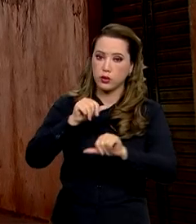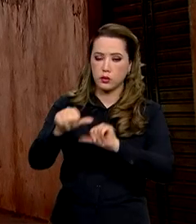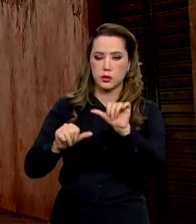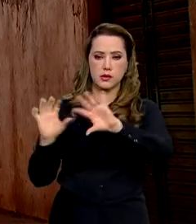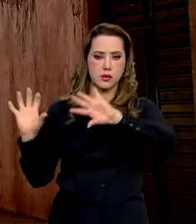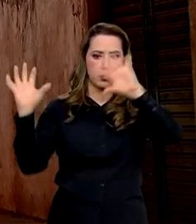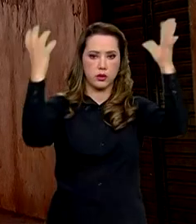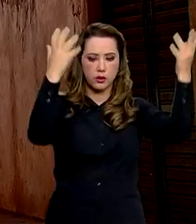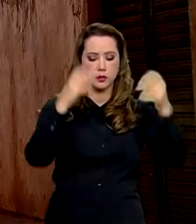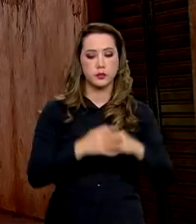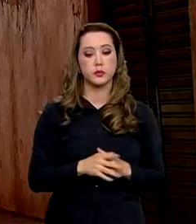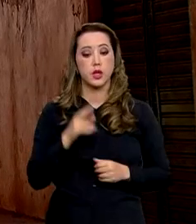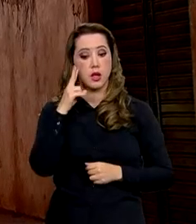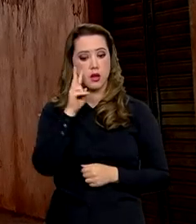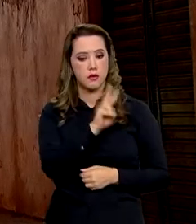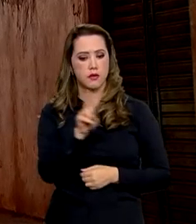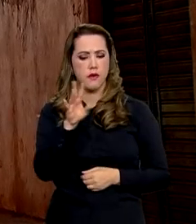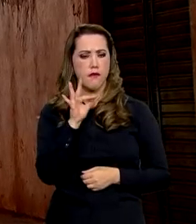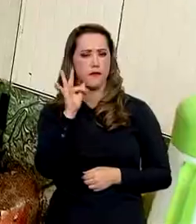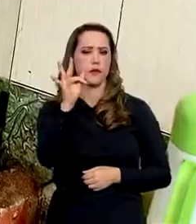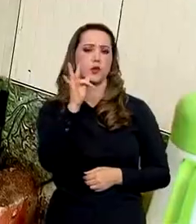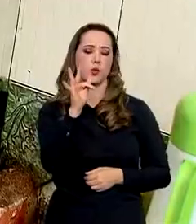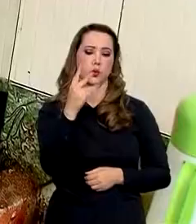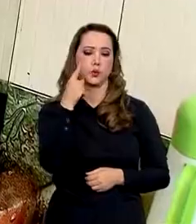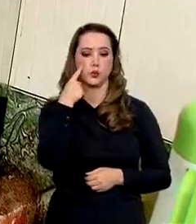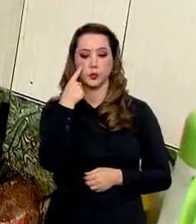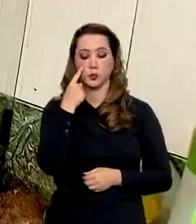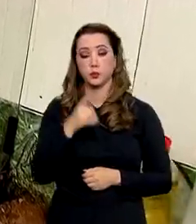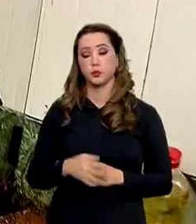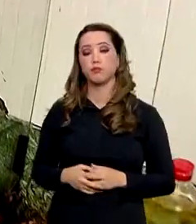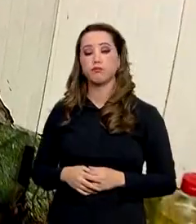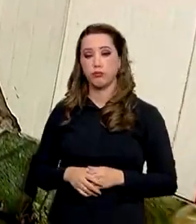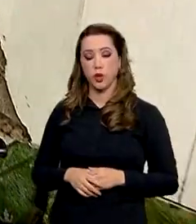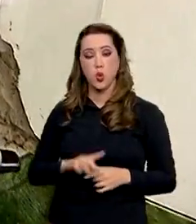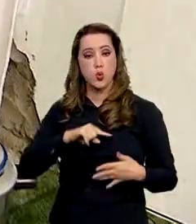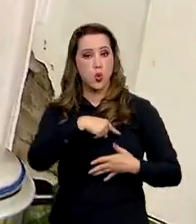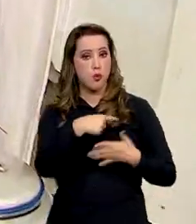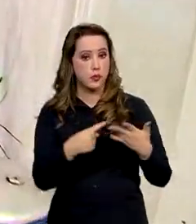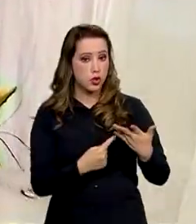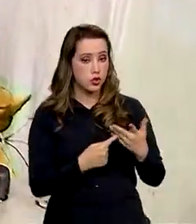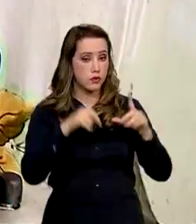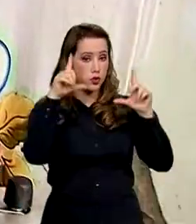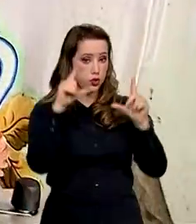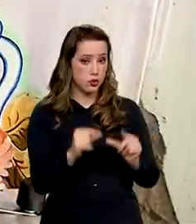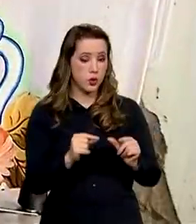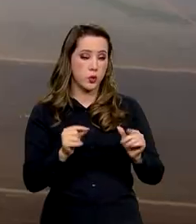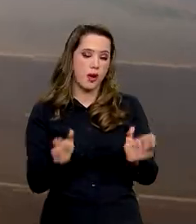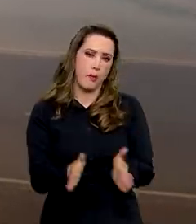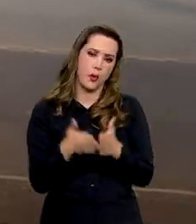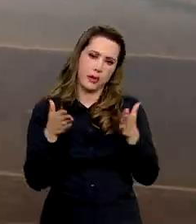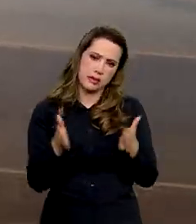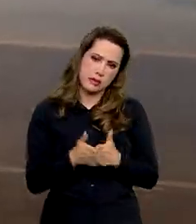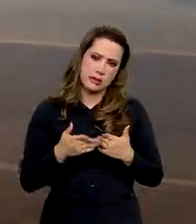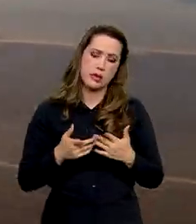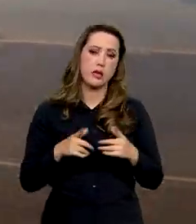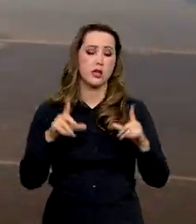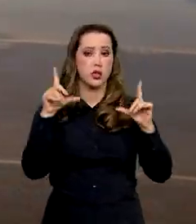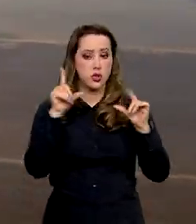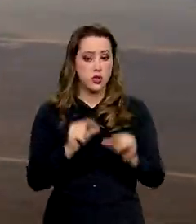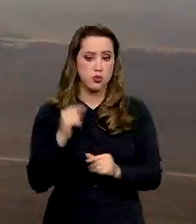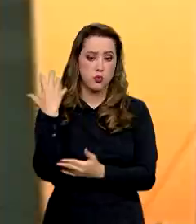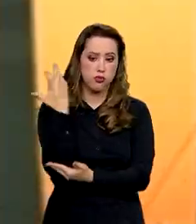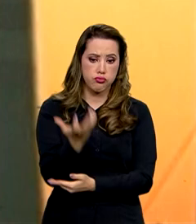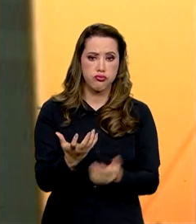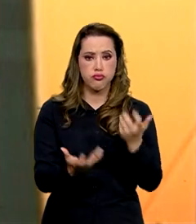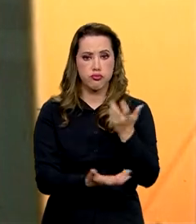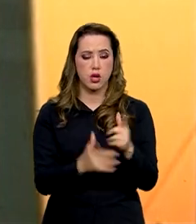indicadores ligados à visão de futuro, as metas definidas foram a redução da taxa de pobreza, queda no desmatamento